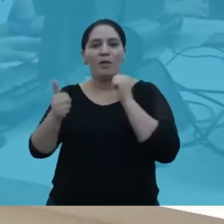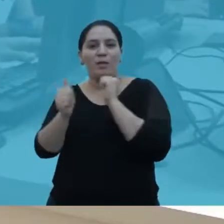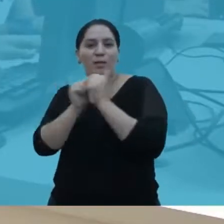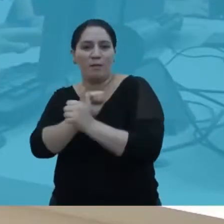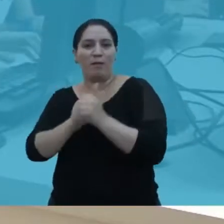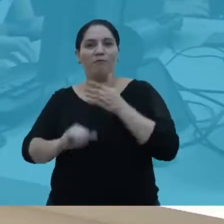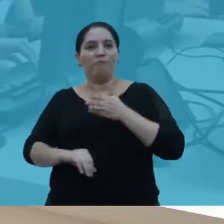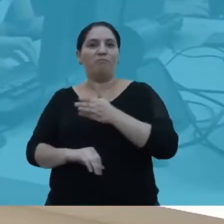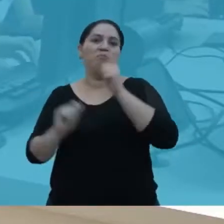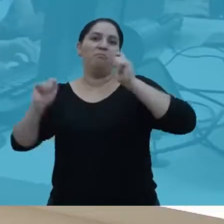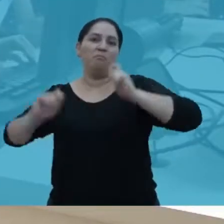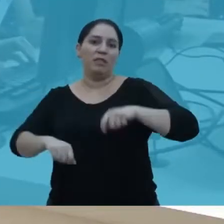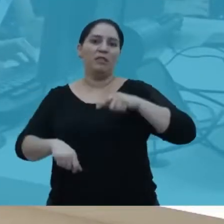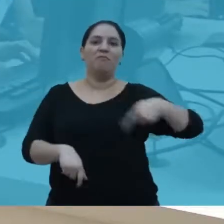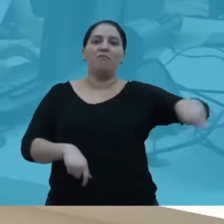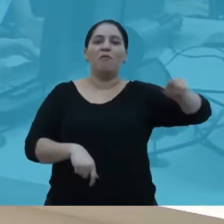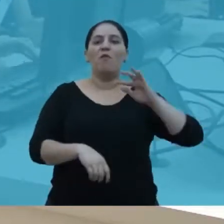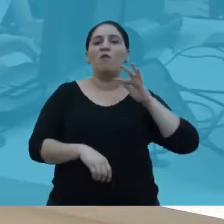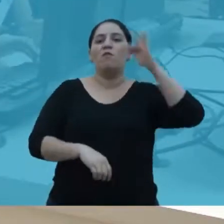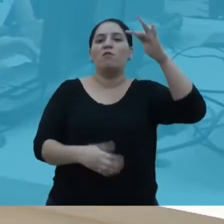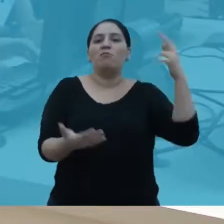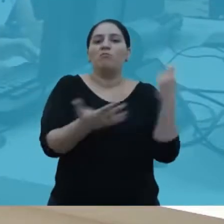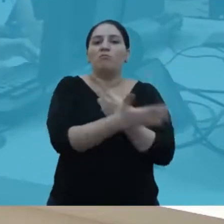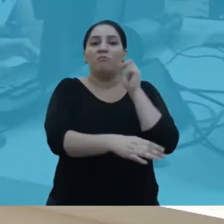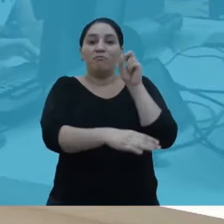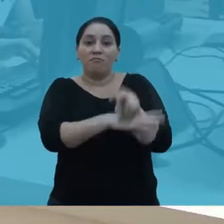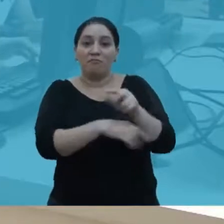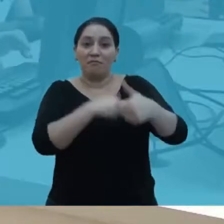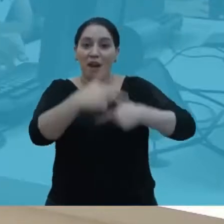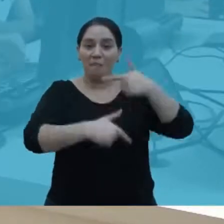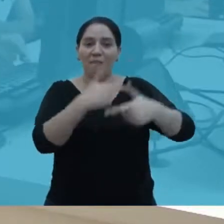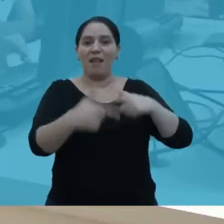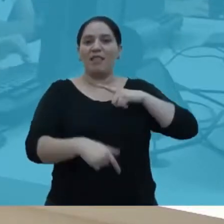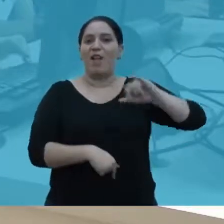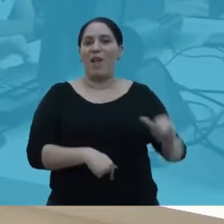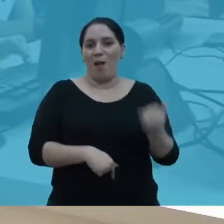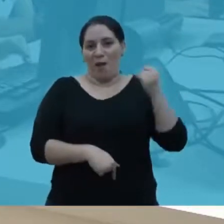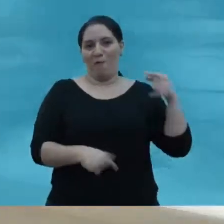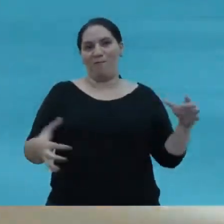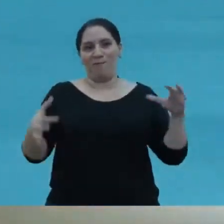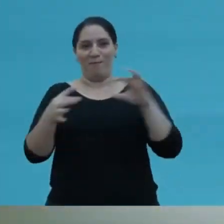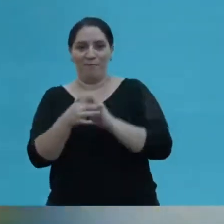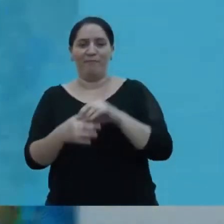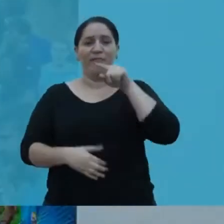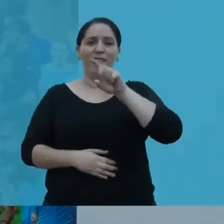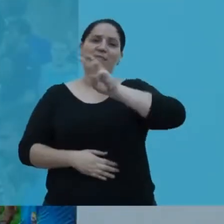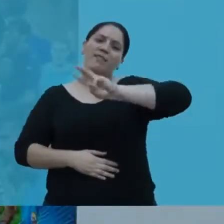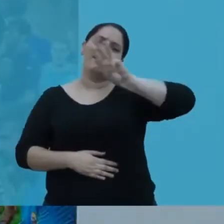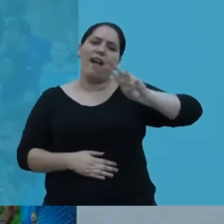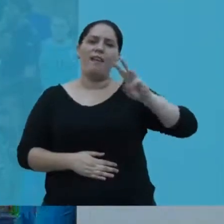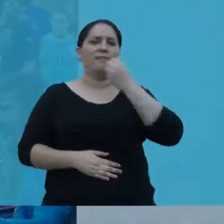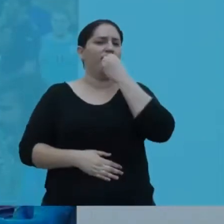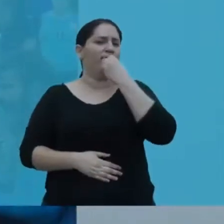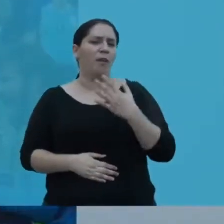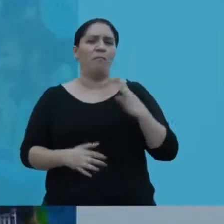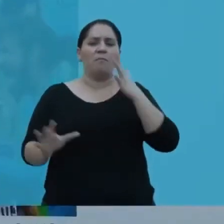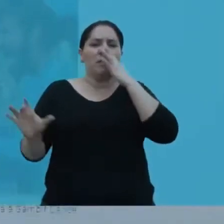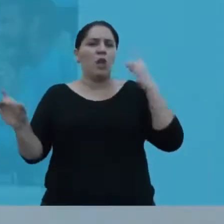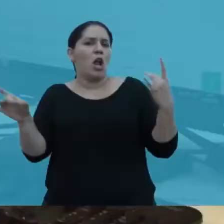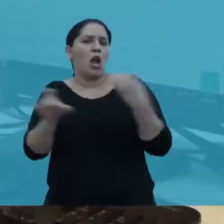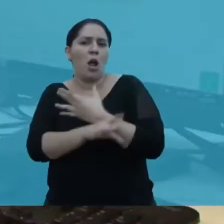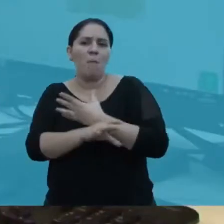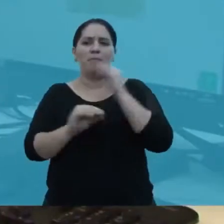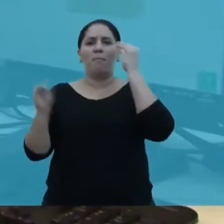multimídia. Um caminho que eles com certeza vão se deparar no mercado de trabalho. Completo, alegre e